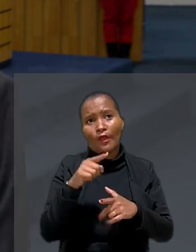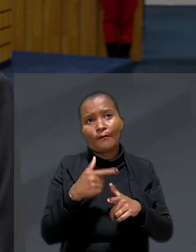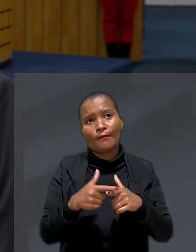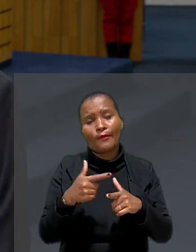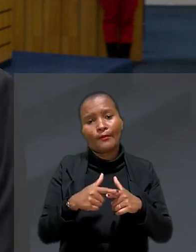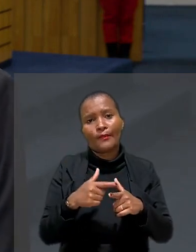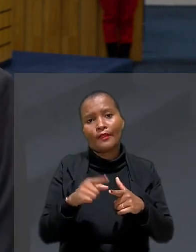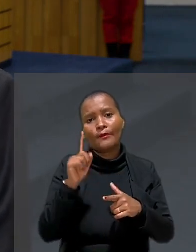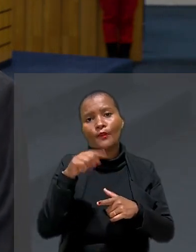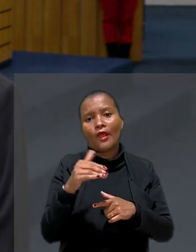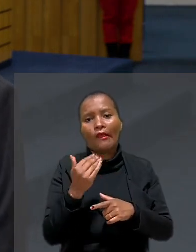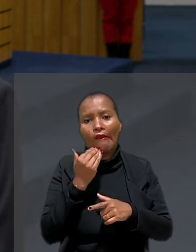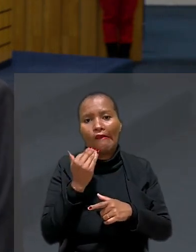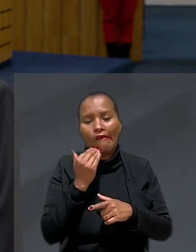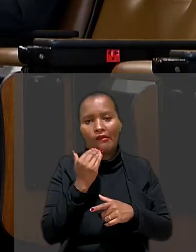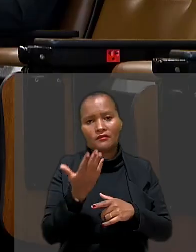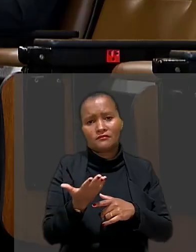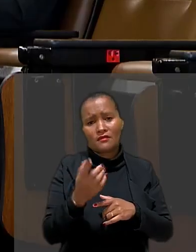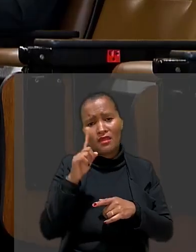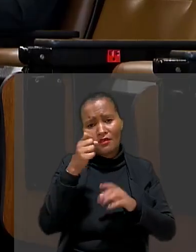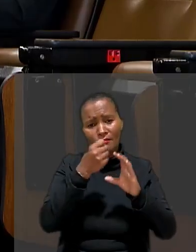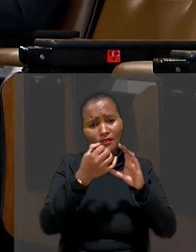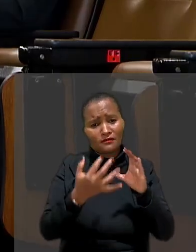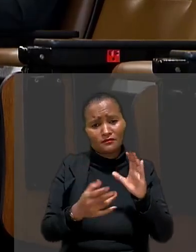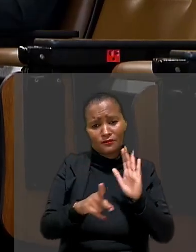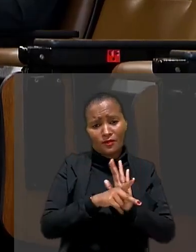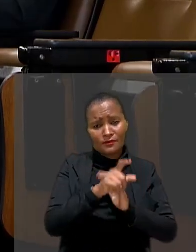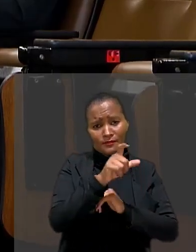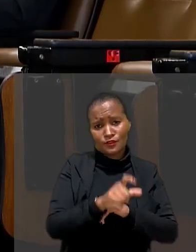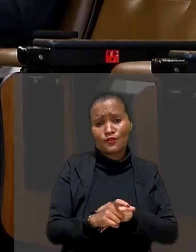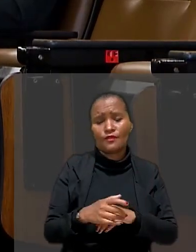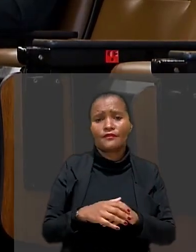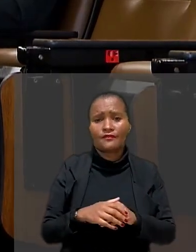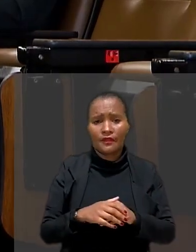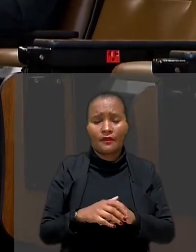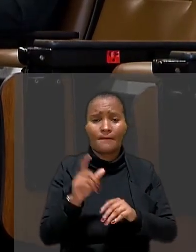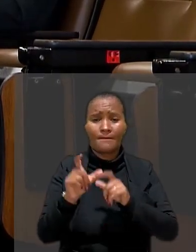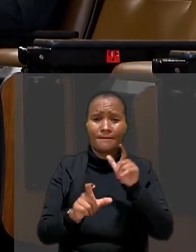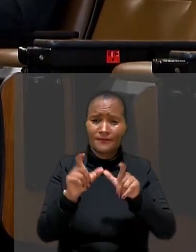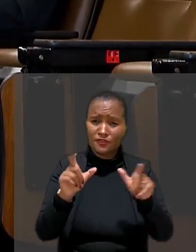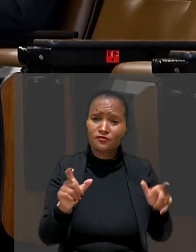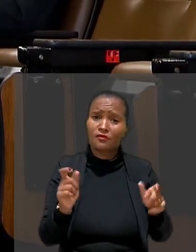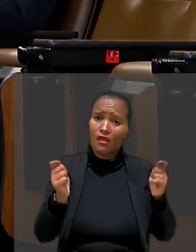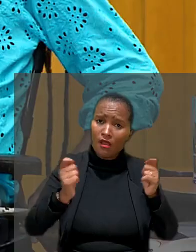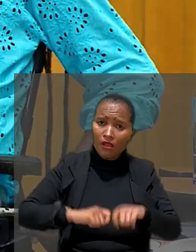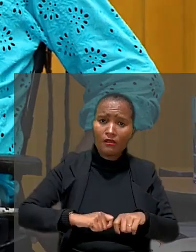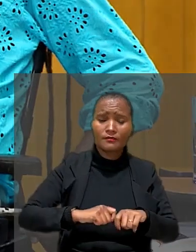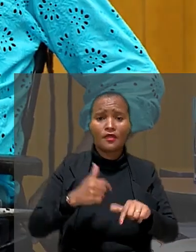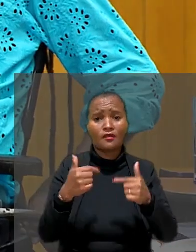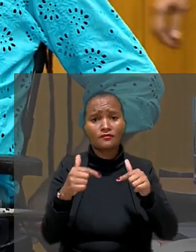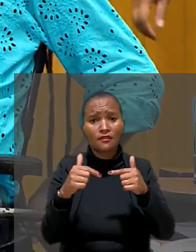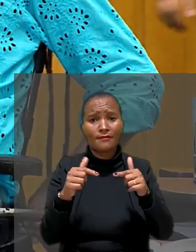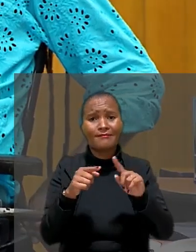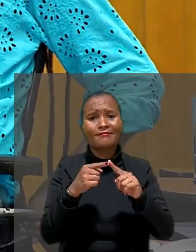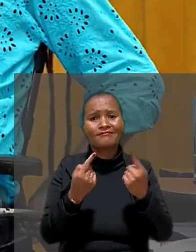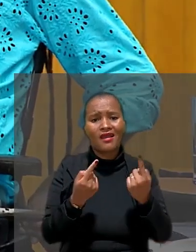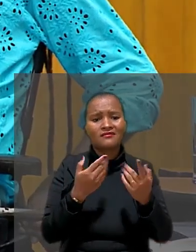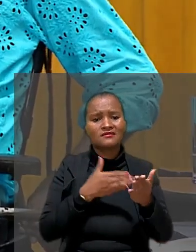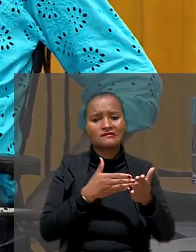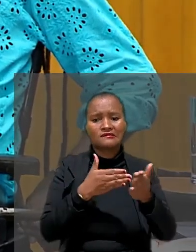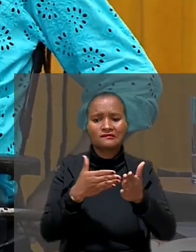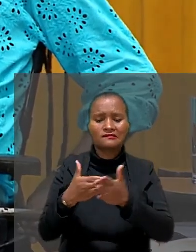característica inerente àquelas pessoas. Pessoas que estão aptas ao trabalho, mas que esbarram nos obstáculos